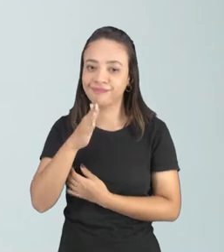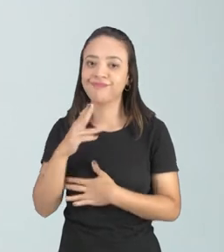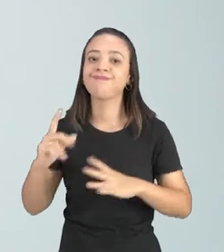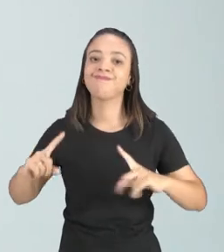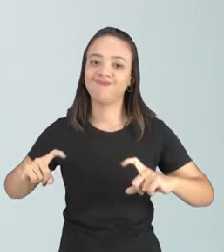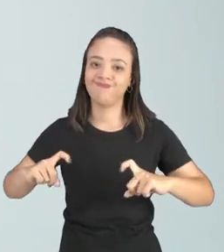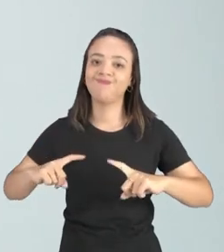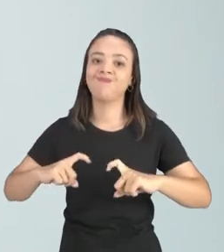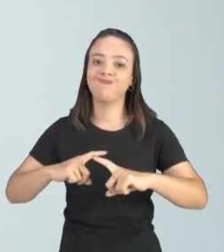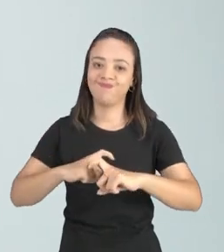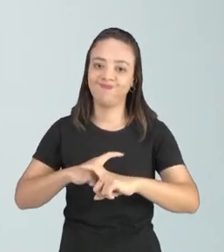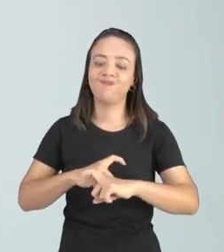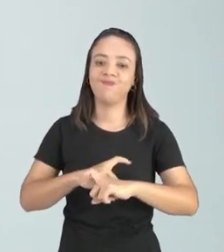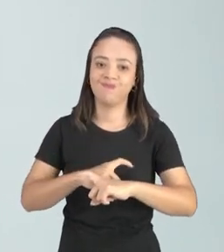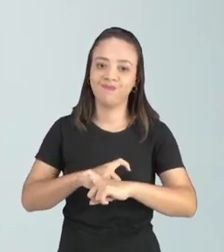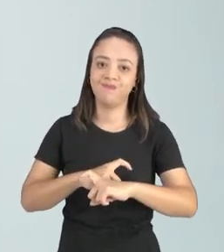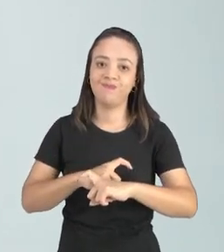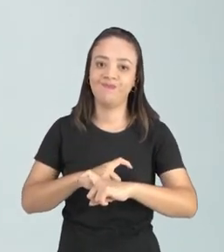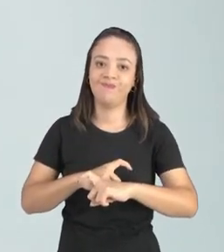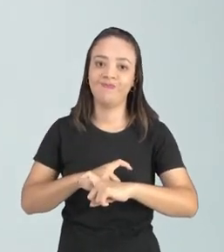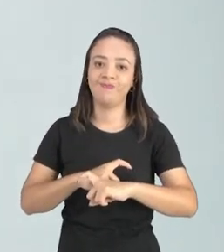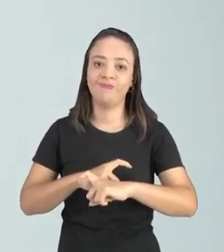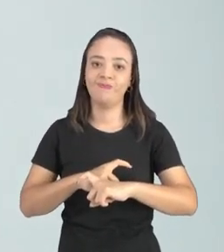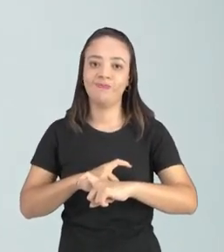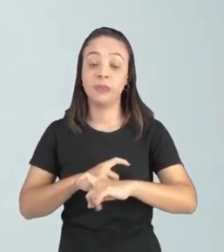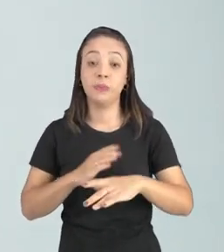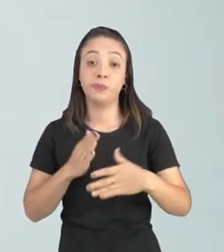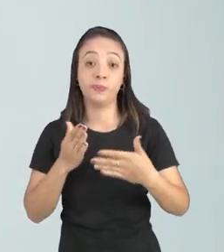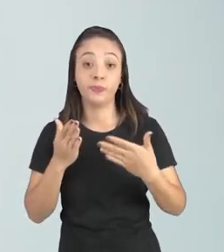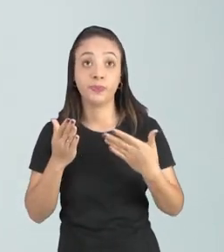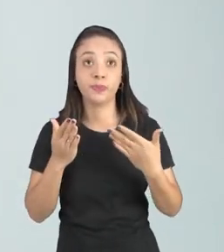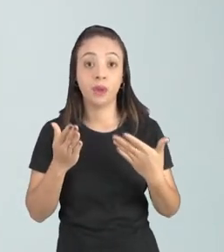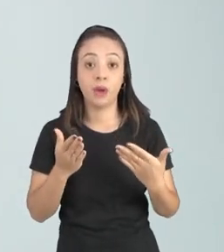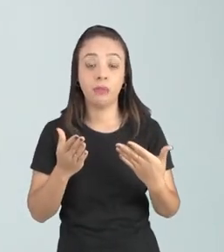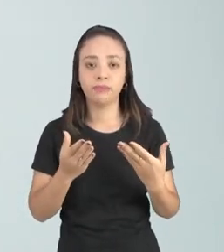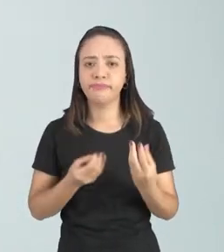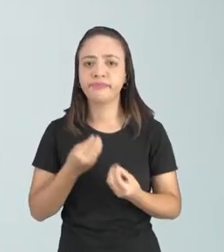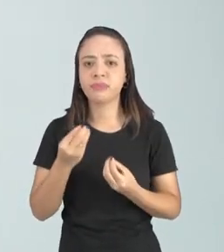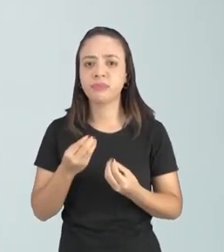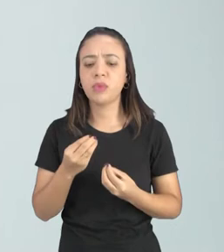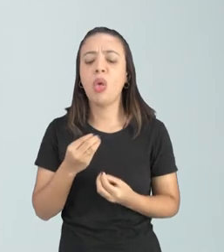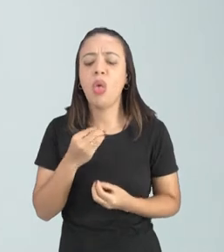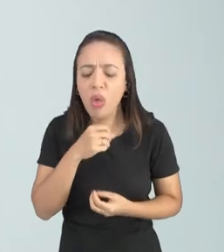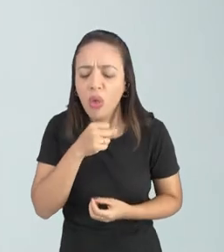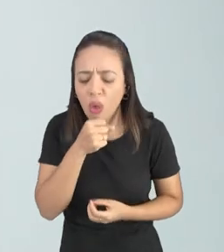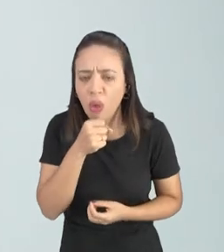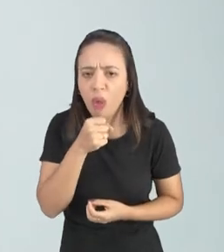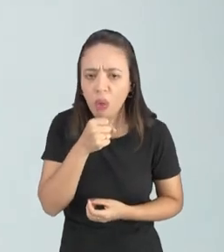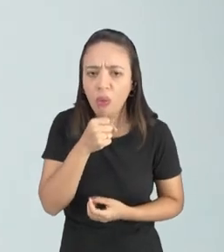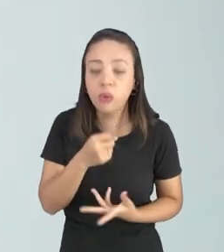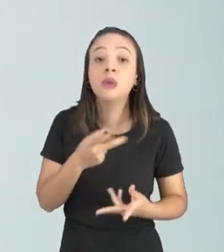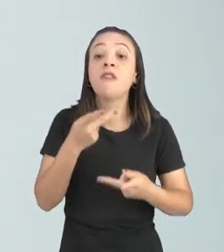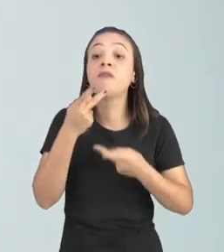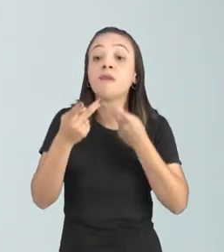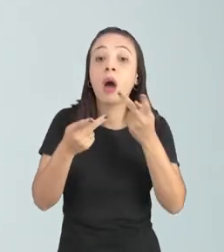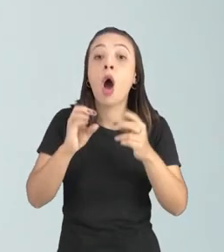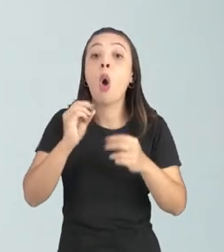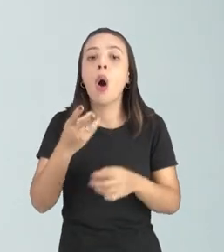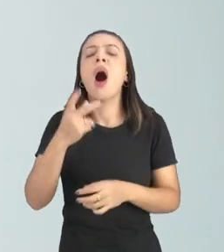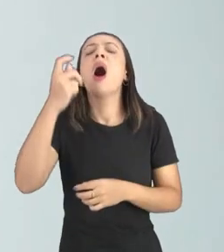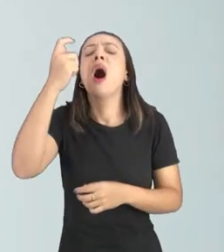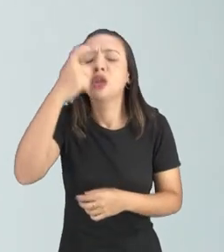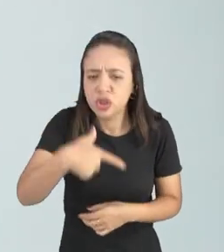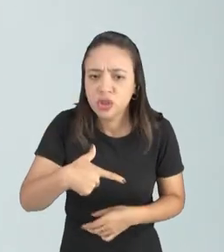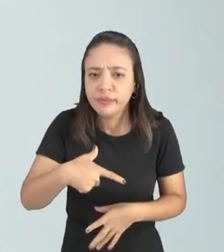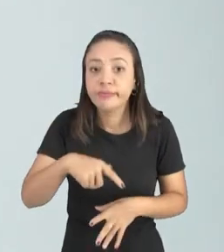inoculada certo então e ao tossir falar ou espirrar ela consegue